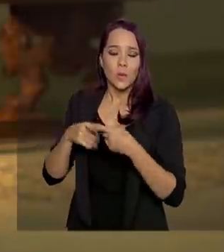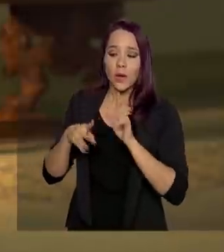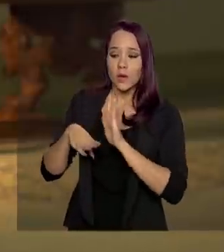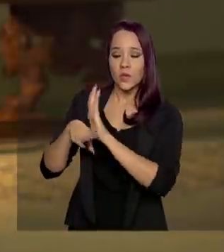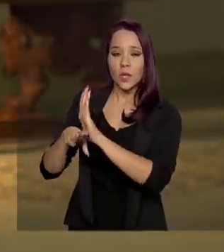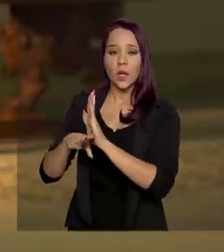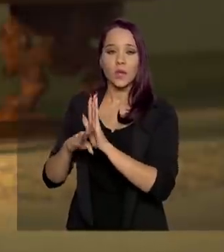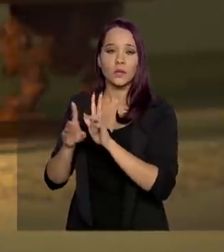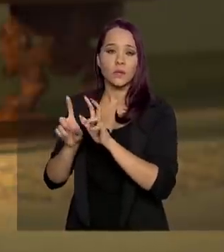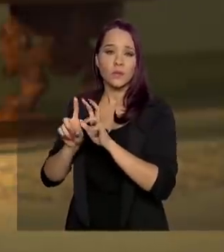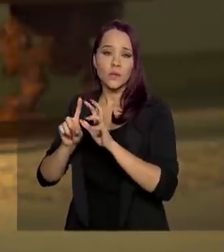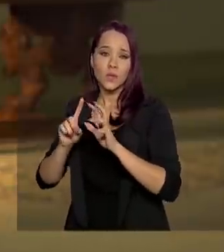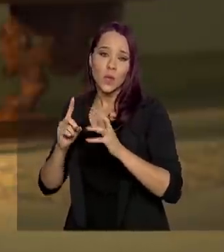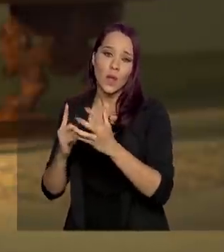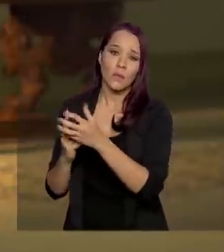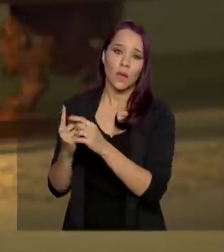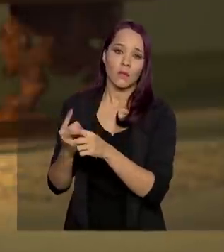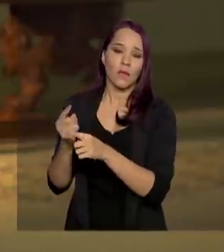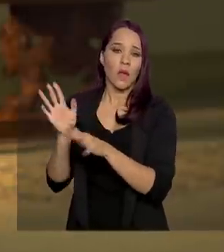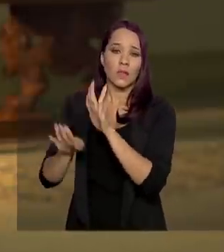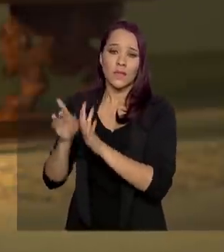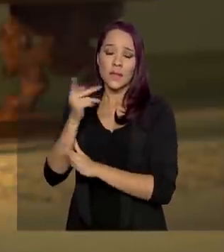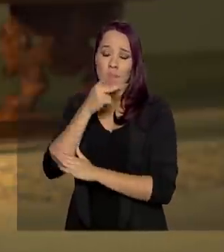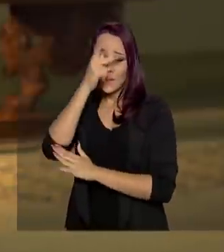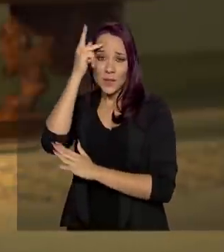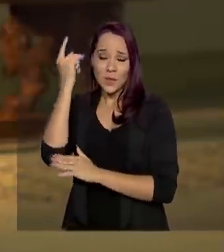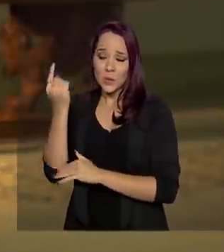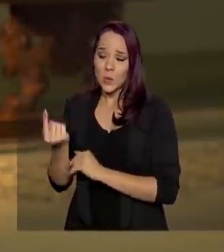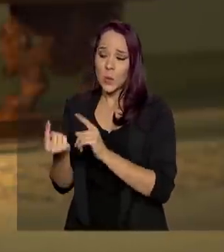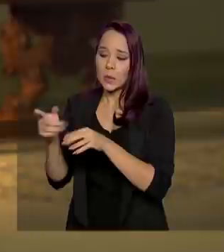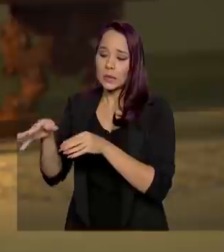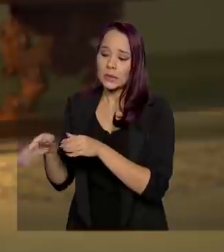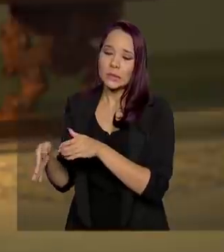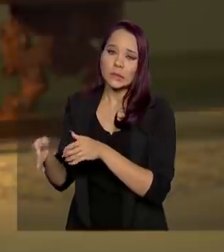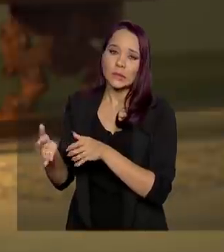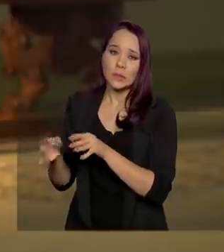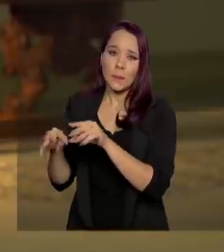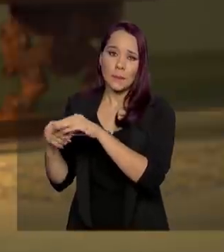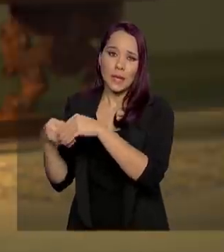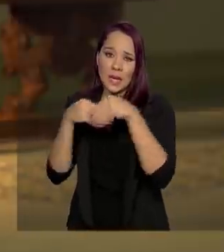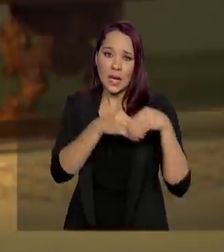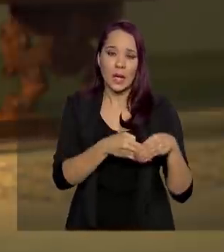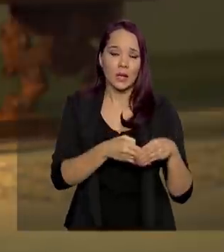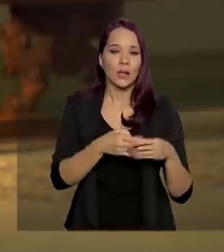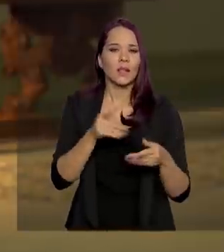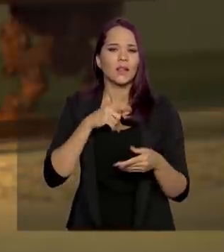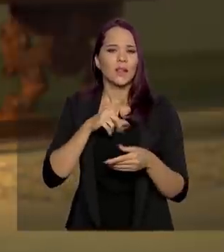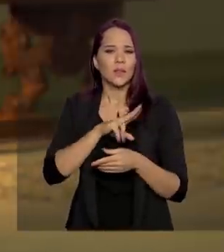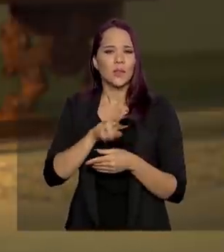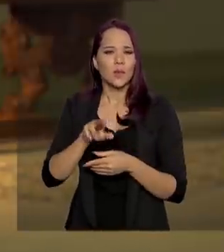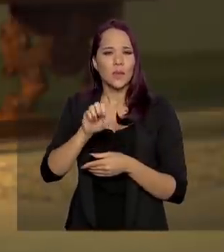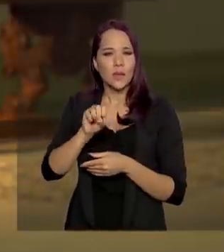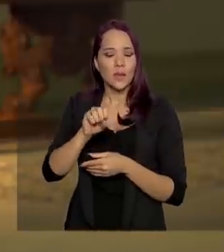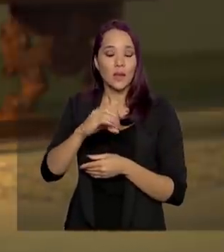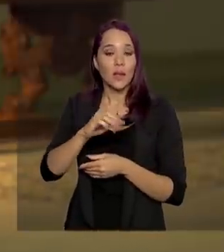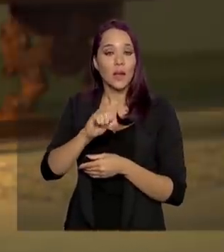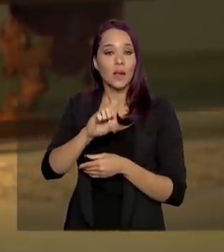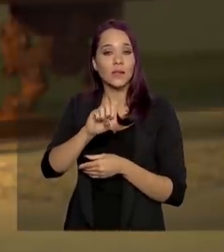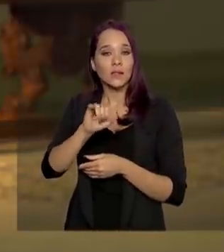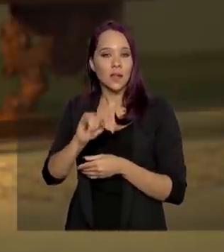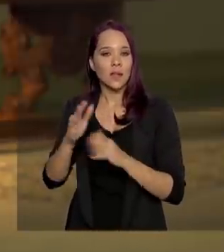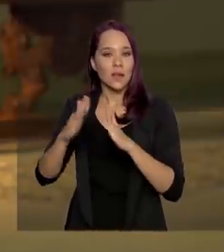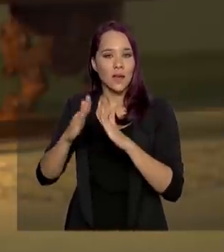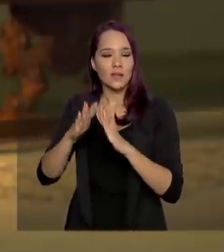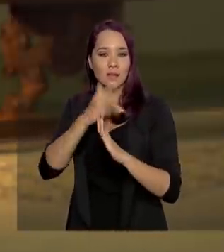social. Nem sempre é possível trazer essa pessoa. que nós temos uma coisa que a gente chama de CASAI, Casa de Saúde Indígena. Normalmente, ela